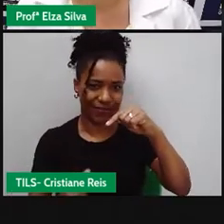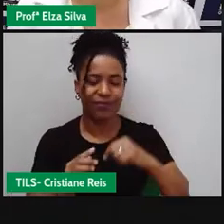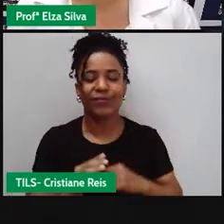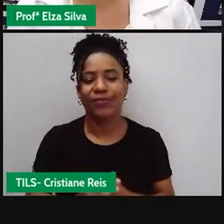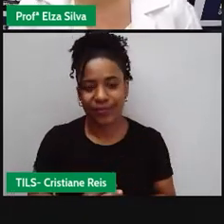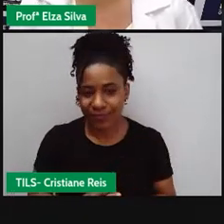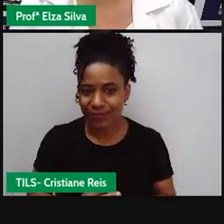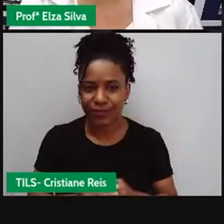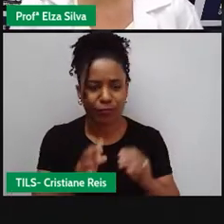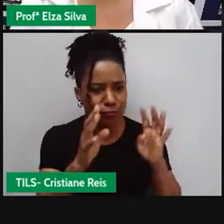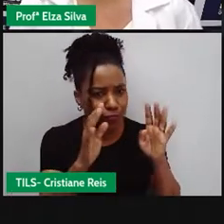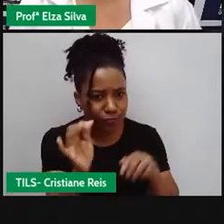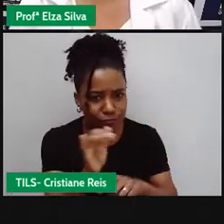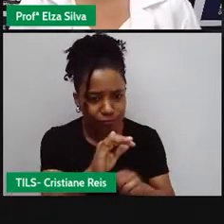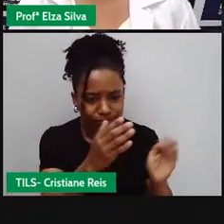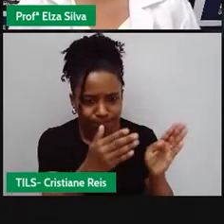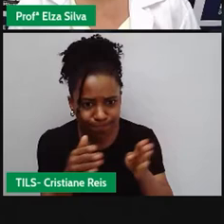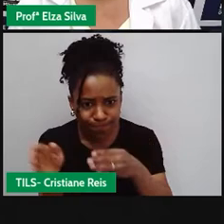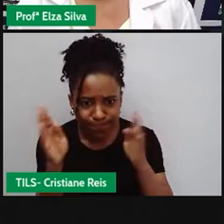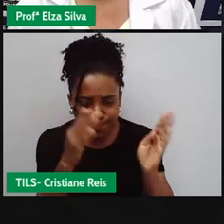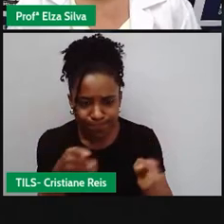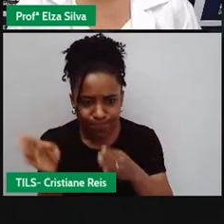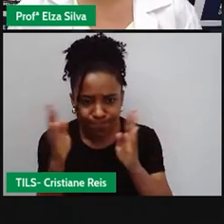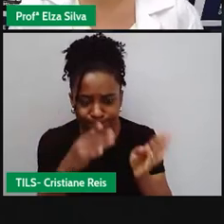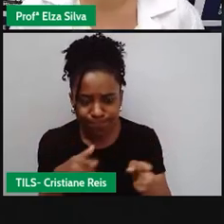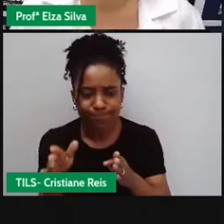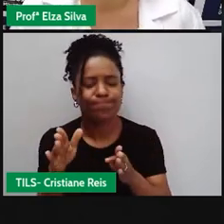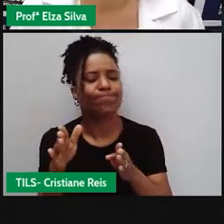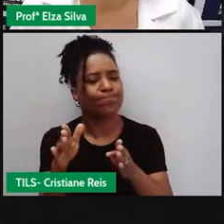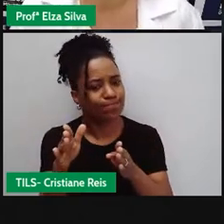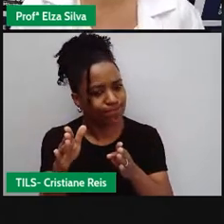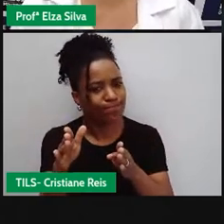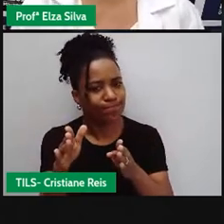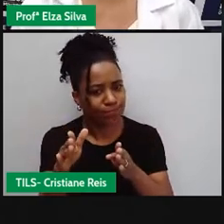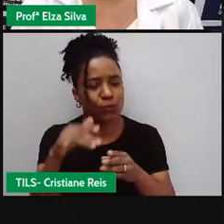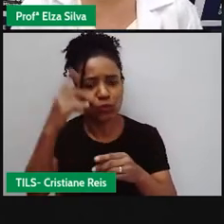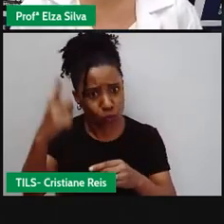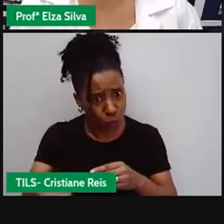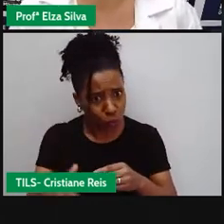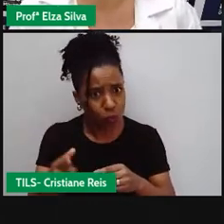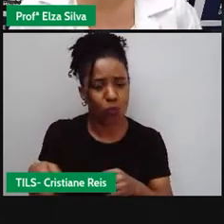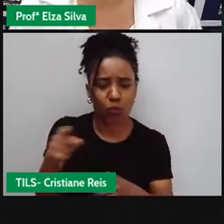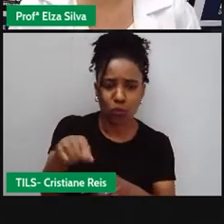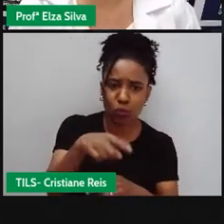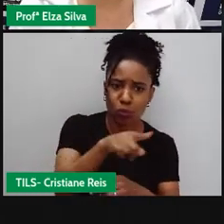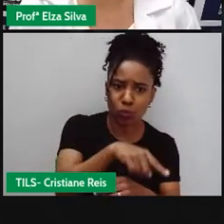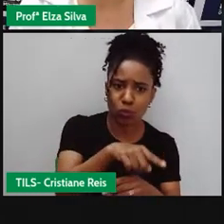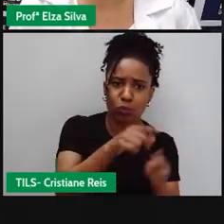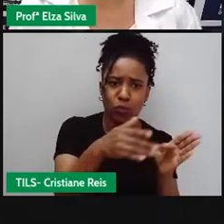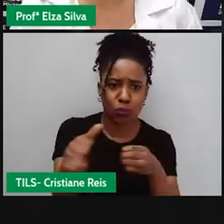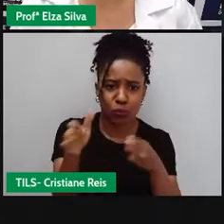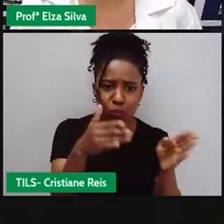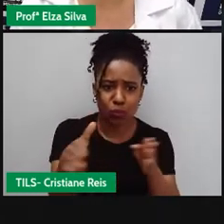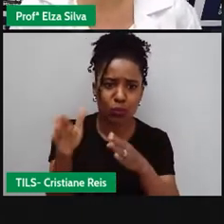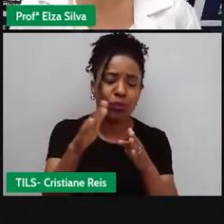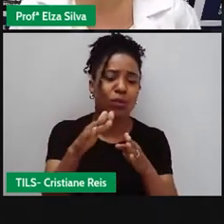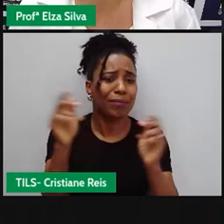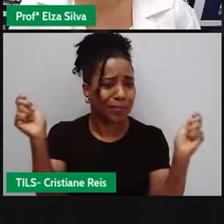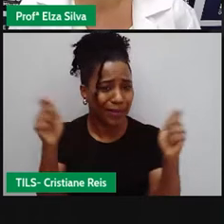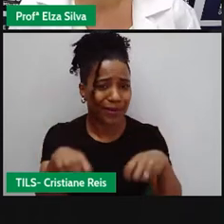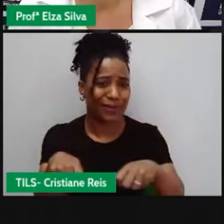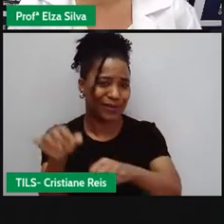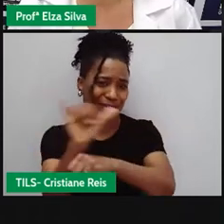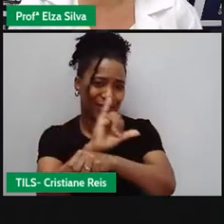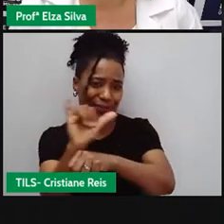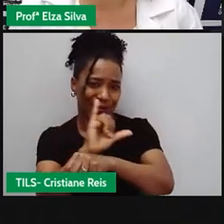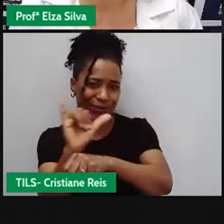Assista às aulas mais de uma vez. Essas aulas, elas ficam disponíveis no YouTube, no canal da Seduc.